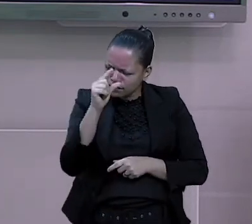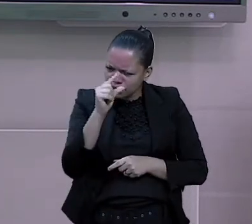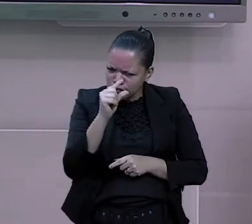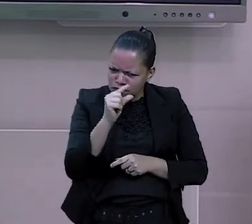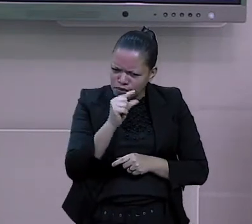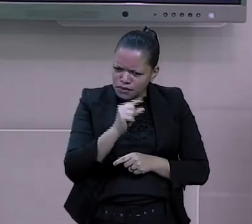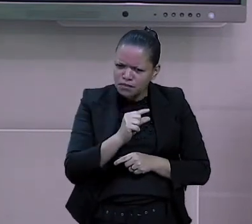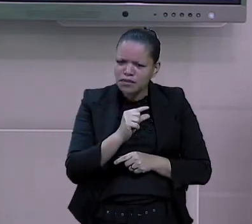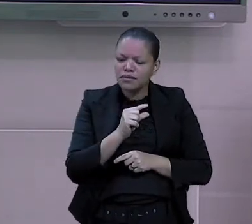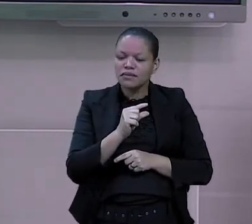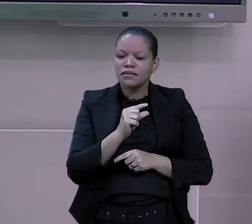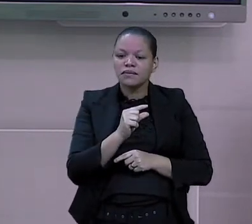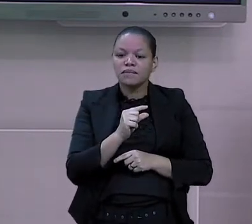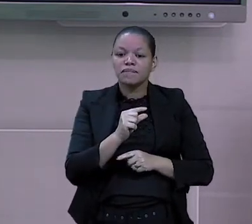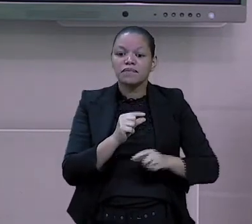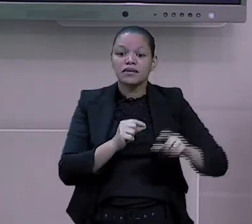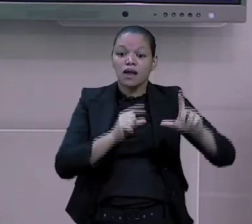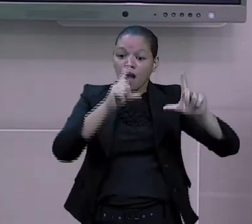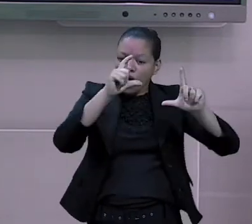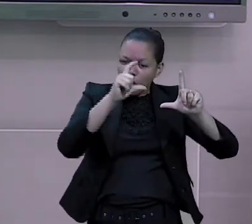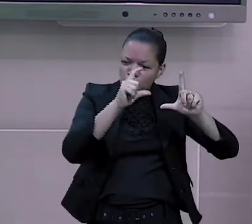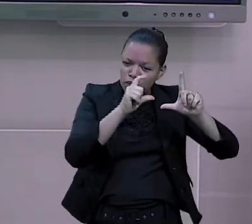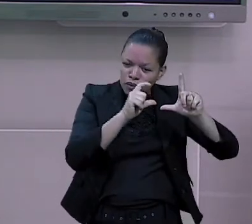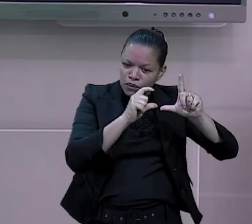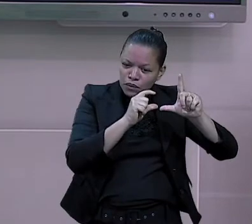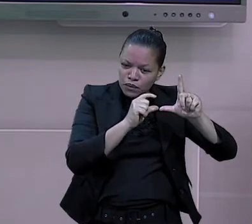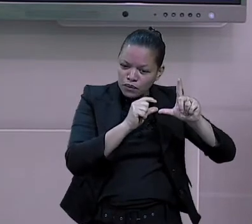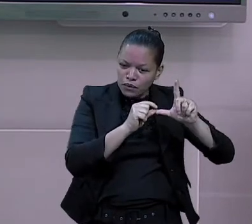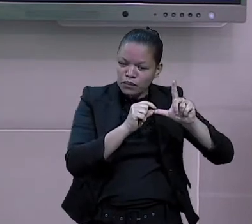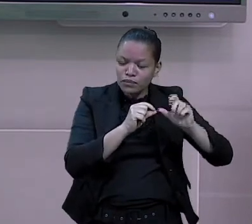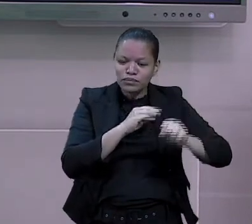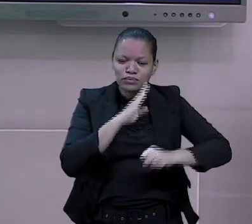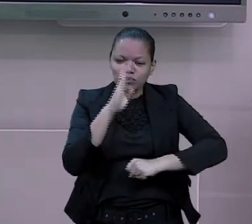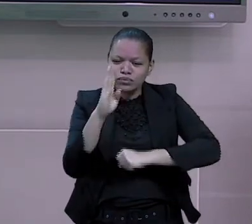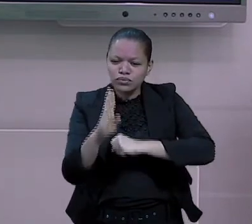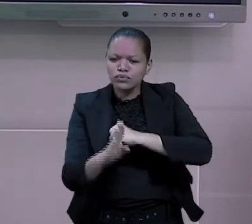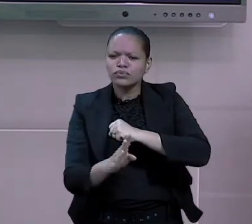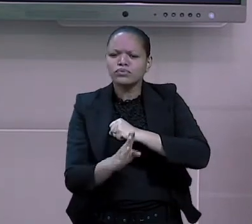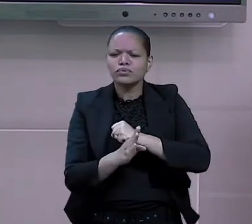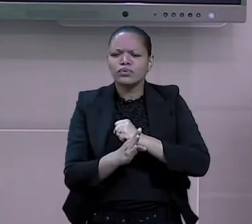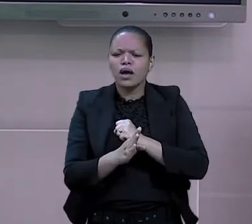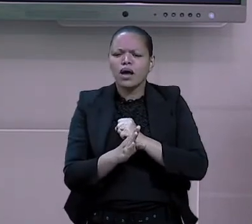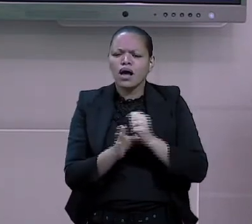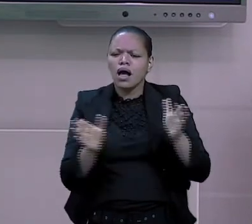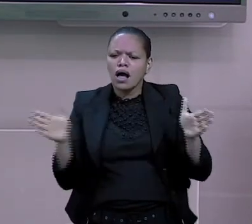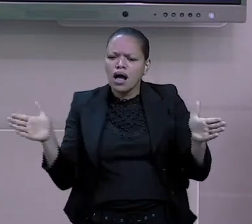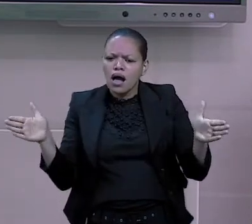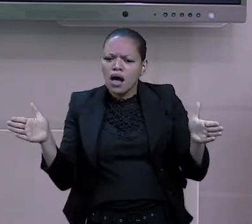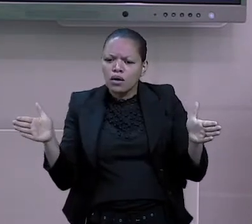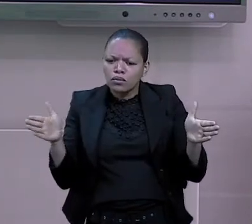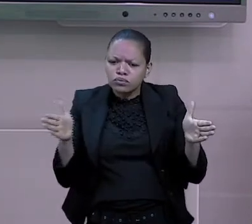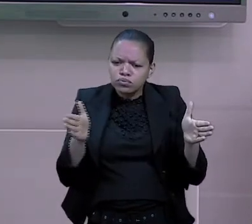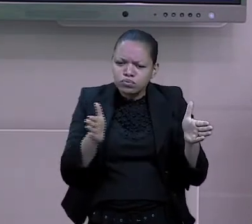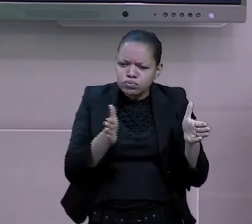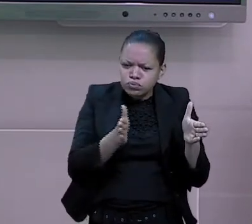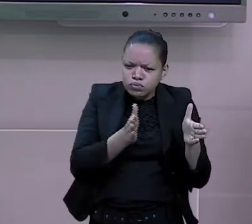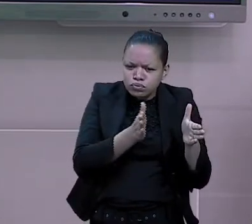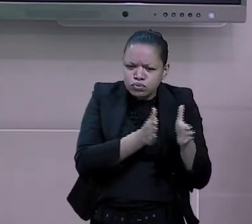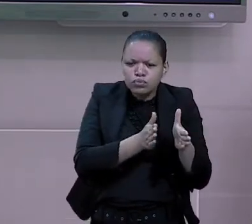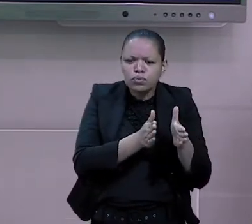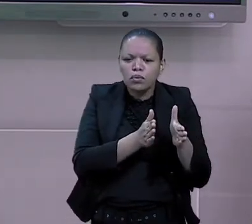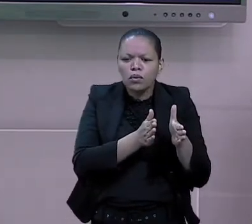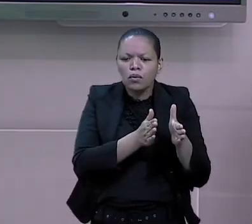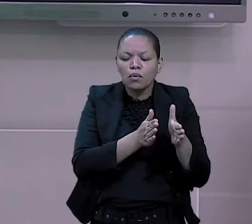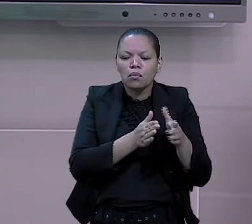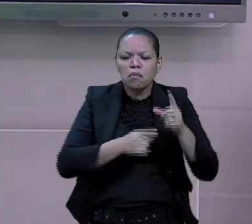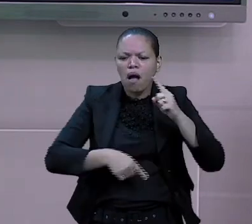dizer que o grau diminutivo do substantivo indica tamanho diminuído, ou seja, menor de